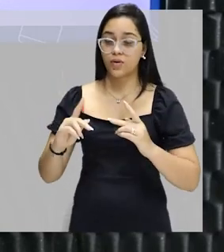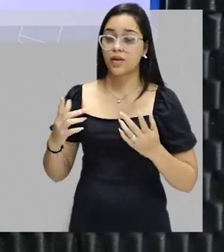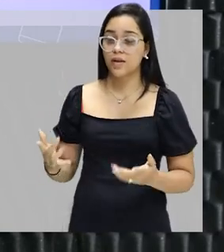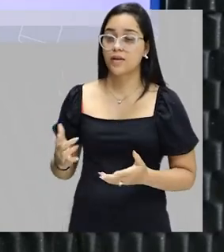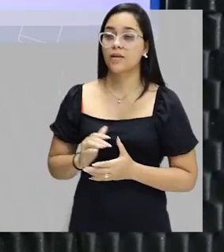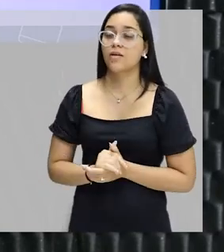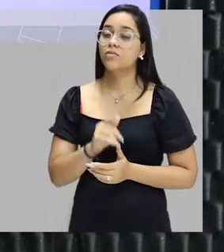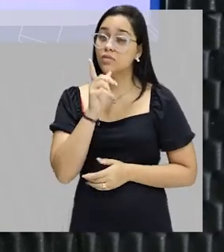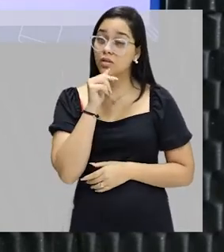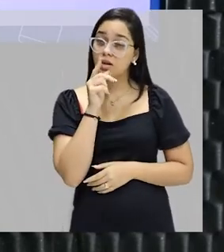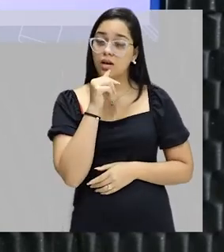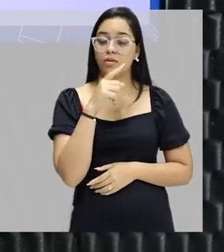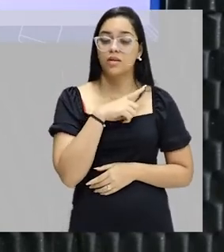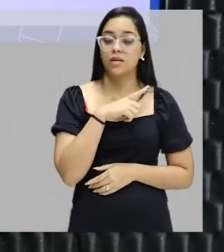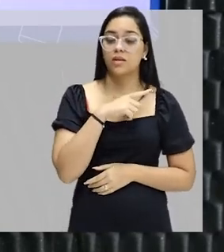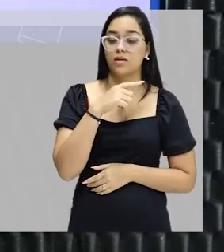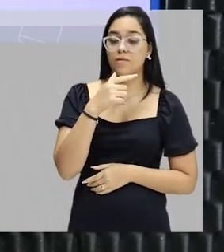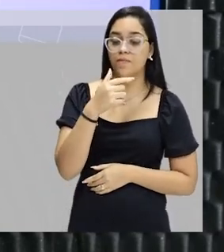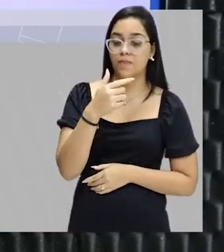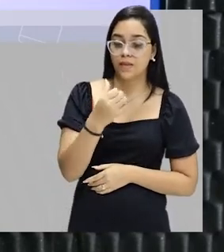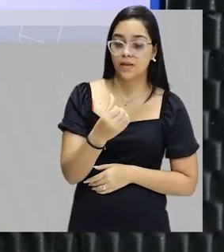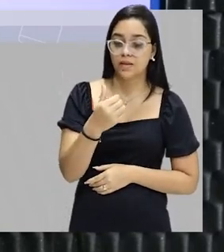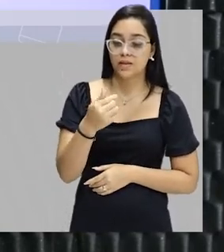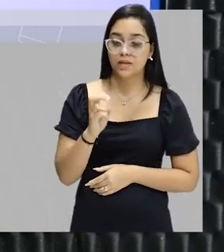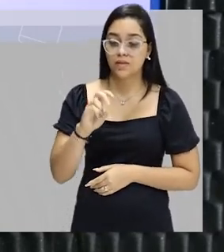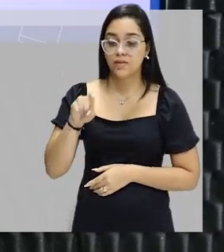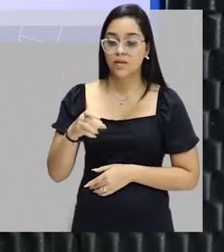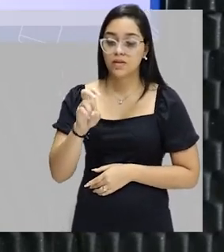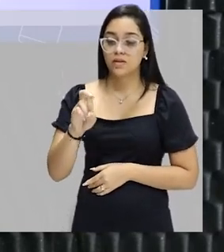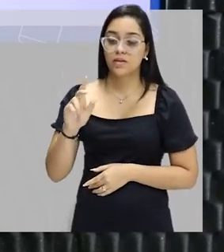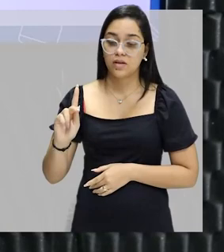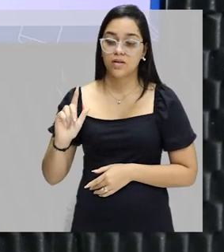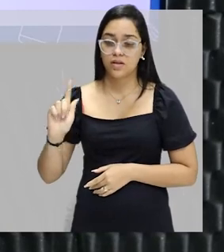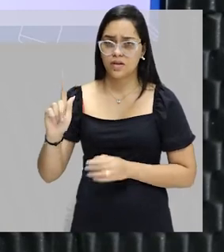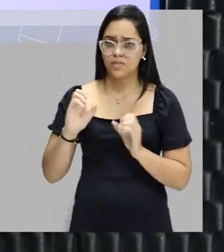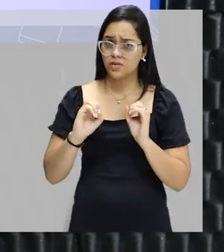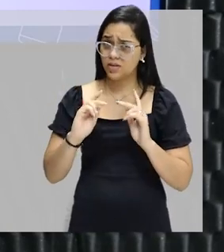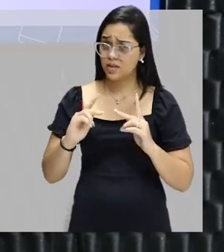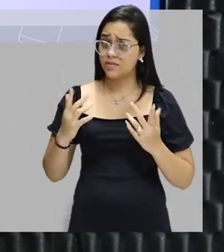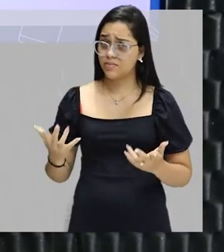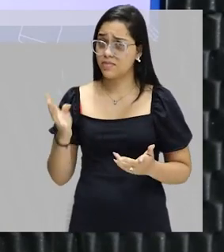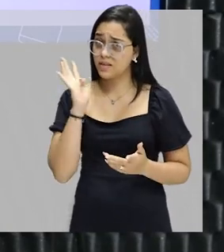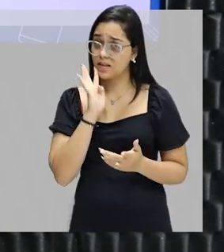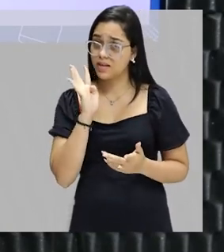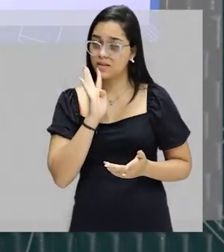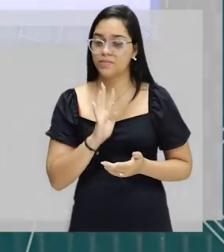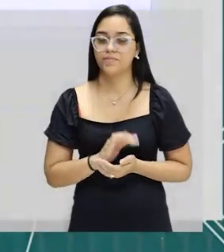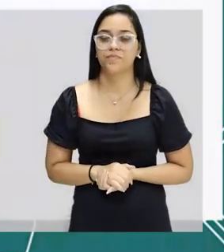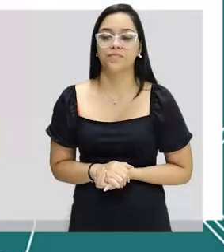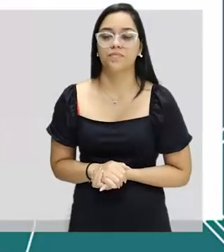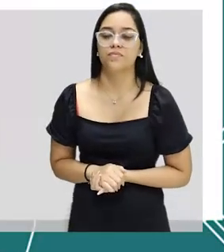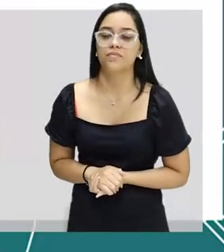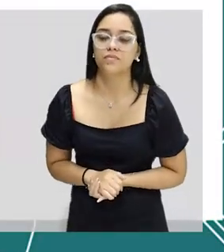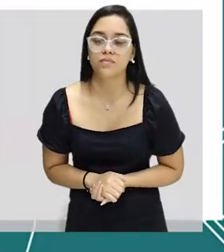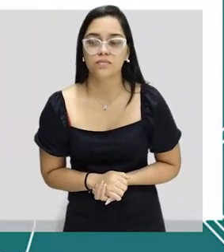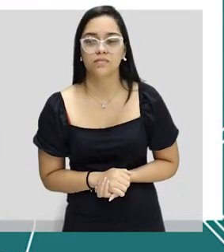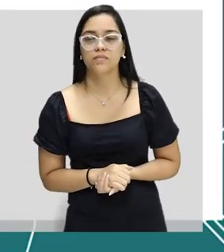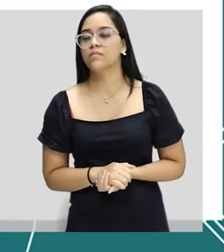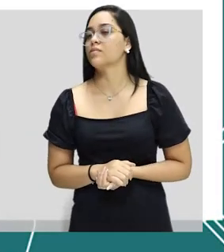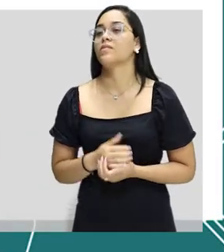massa de água obtida, 675,5 quilogramas. Legal? Bom,